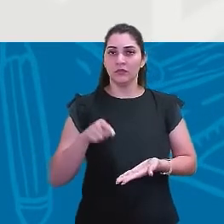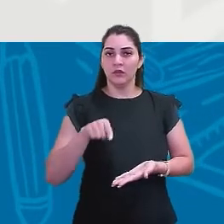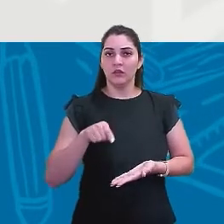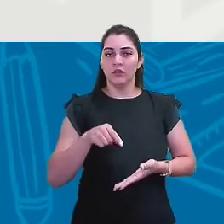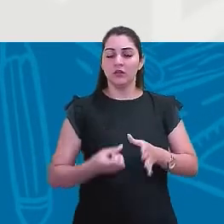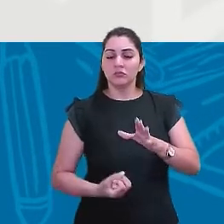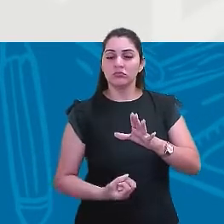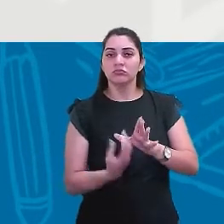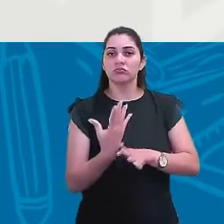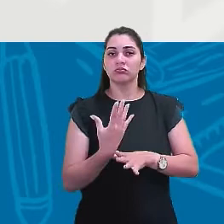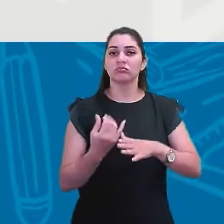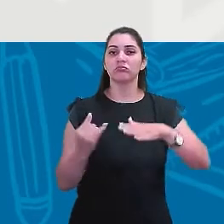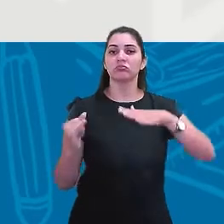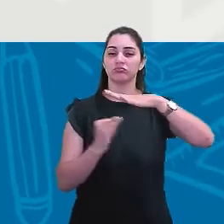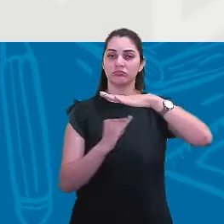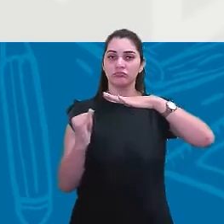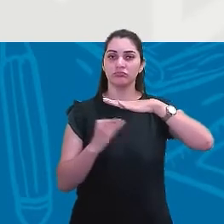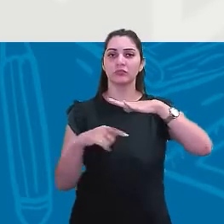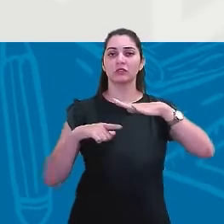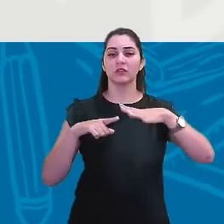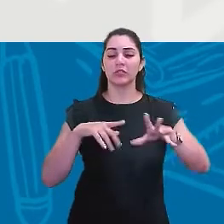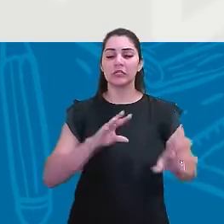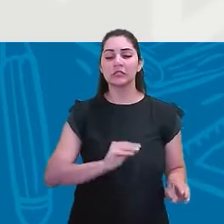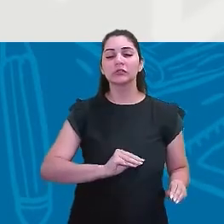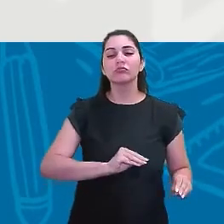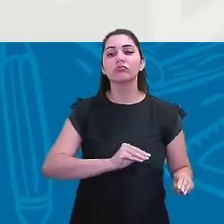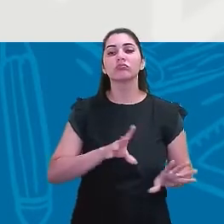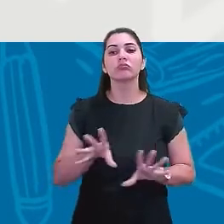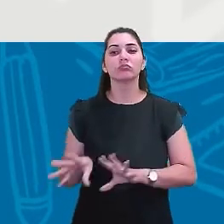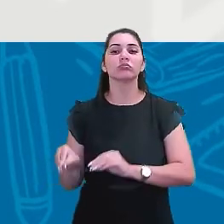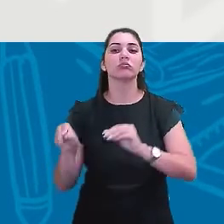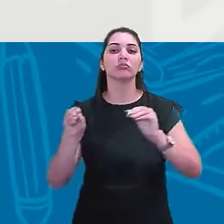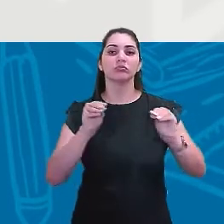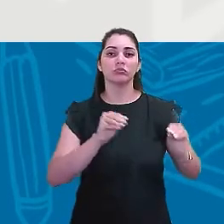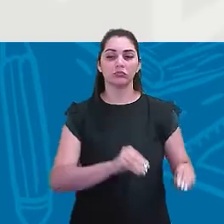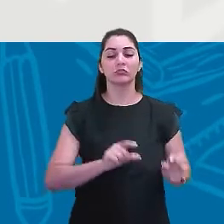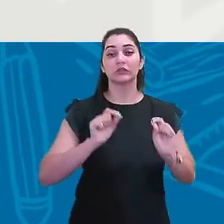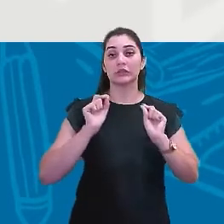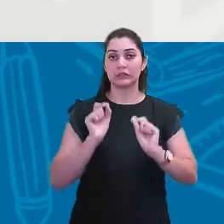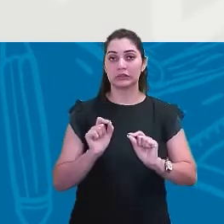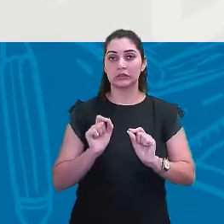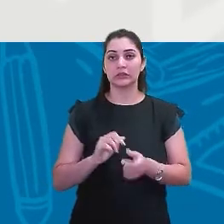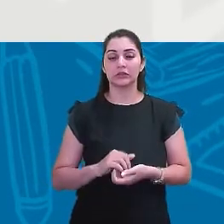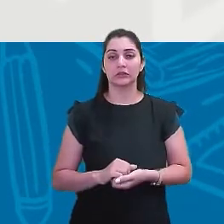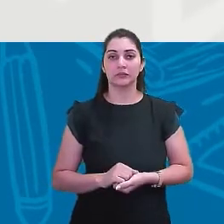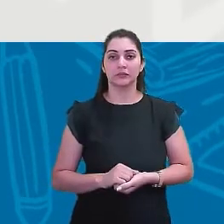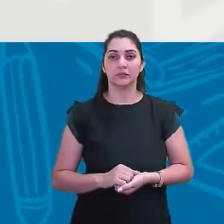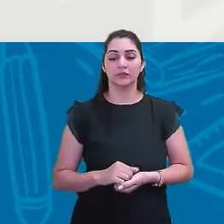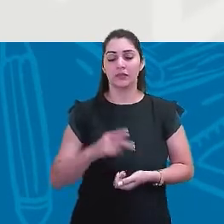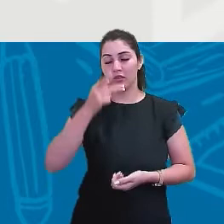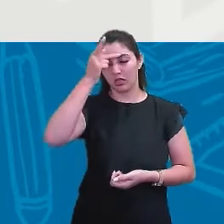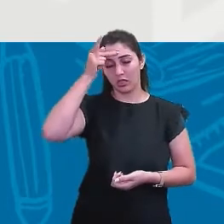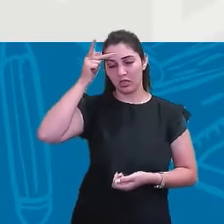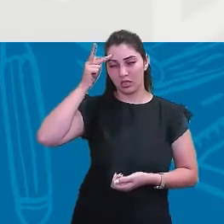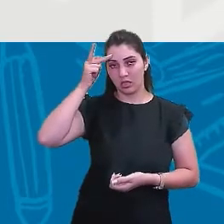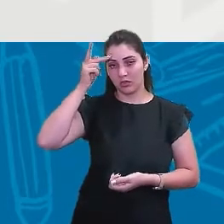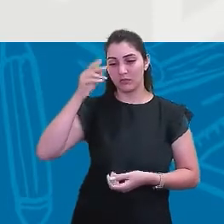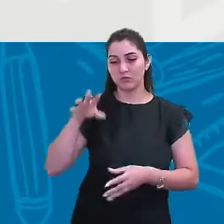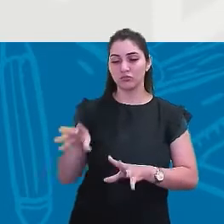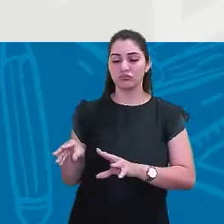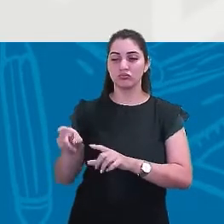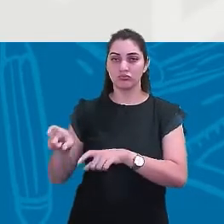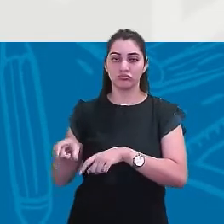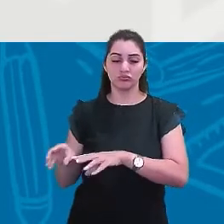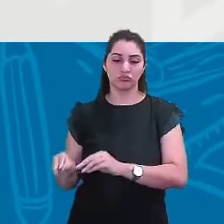surgimento das indústrias, é que vai haver essa transferência de pessoas se deslocando do